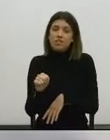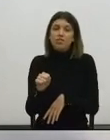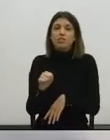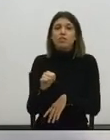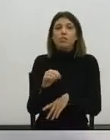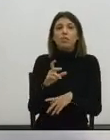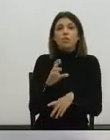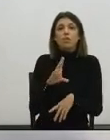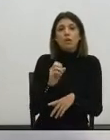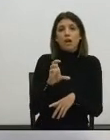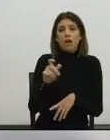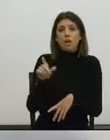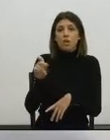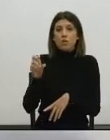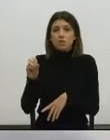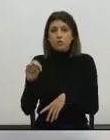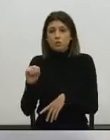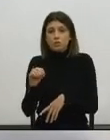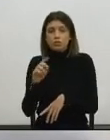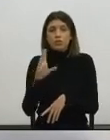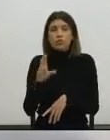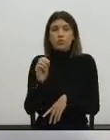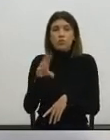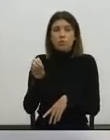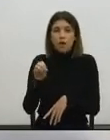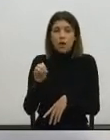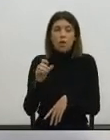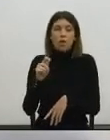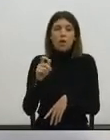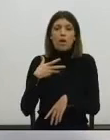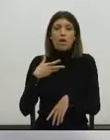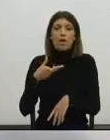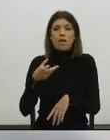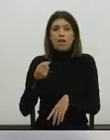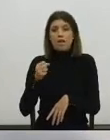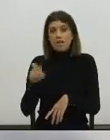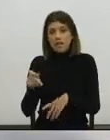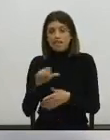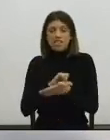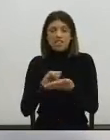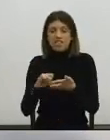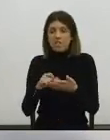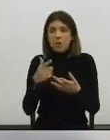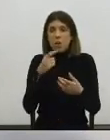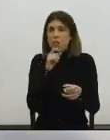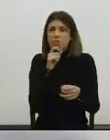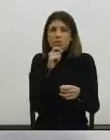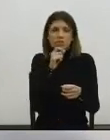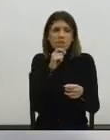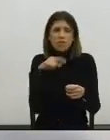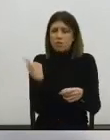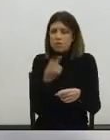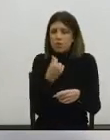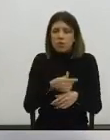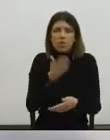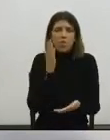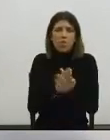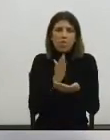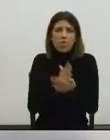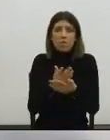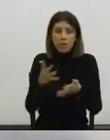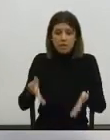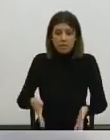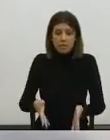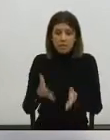da Maia e o João da Ega já desistiram de tudo, porque acharam que já perderam todas as oportunidades, mas, de repente, ali, precisamente, na 24